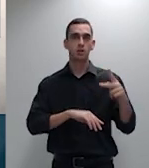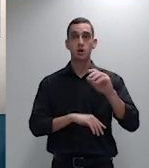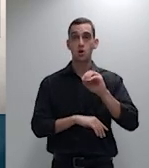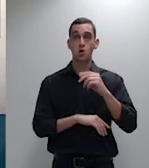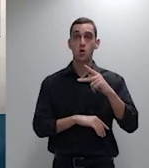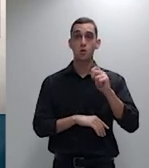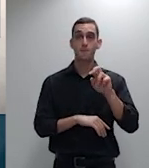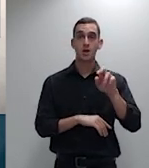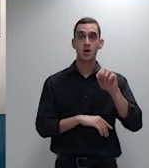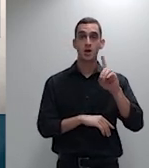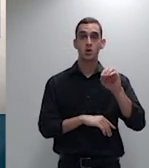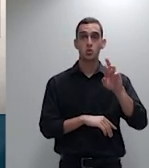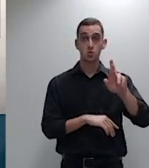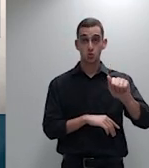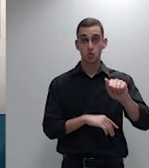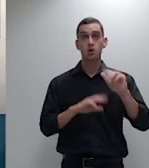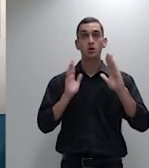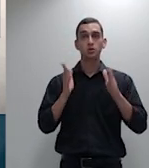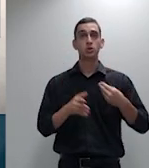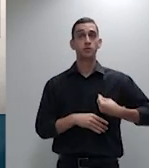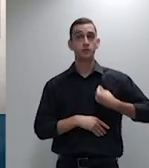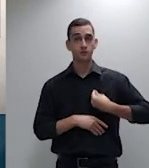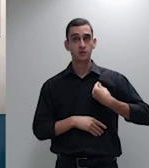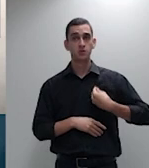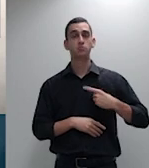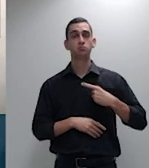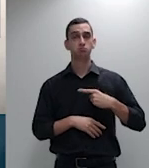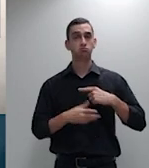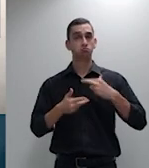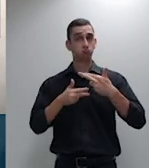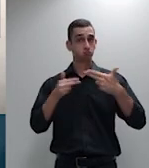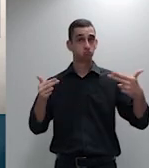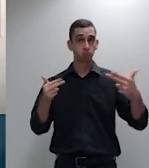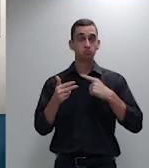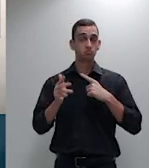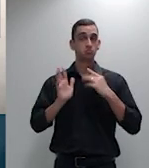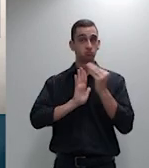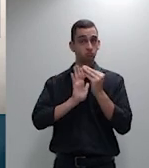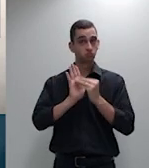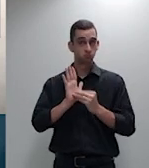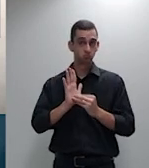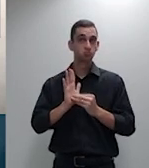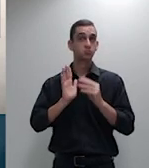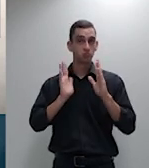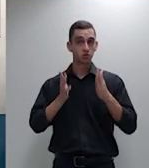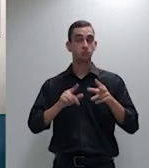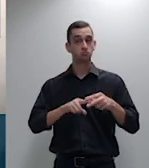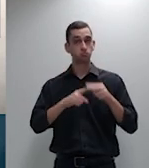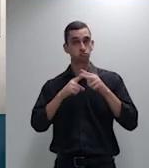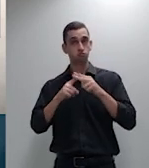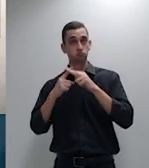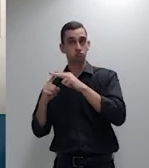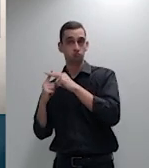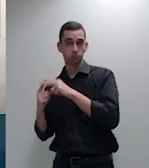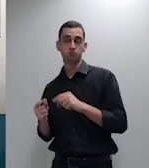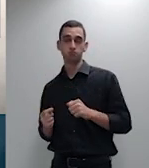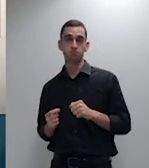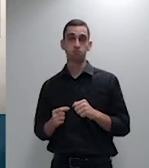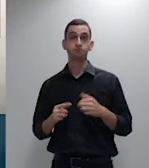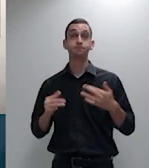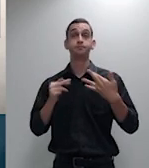atuarial para o reajuste no caso do RESP 1.733.377